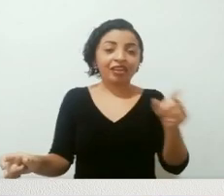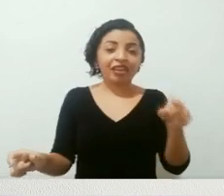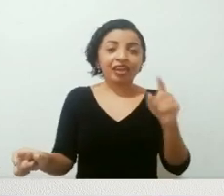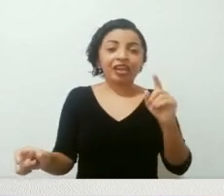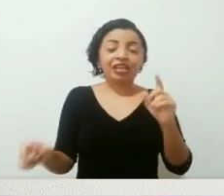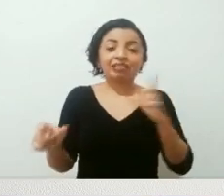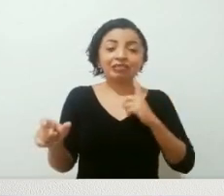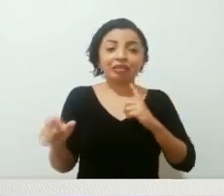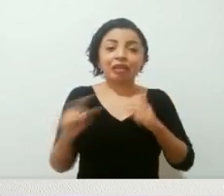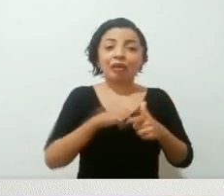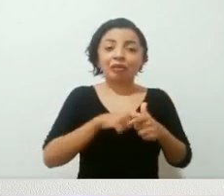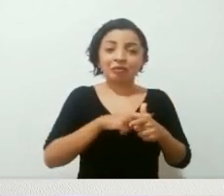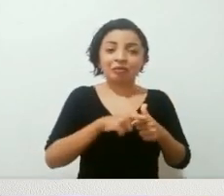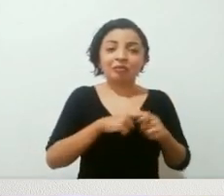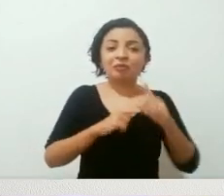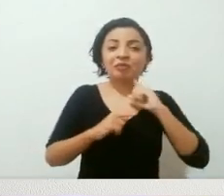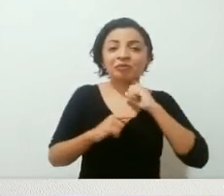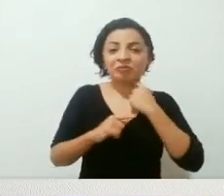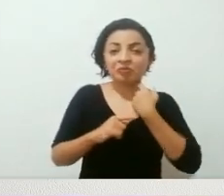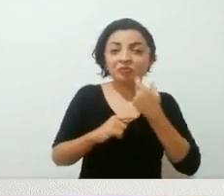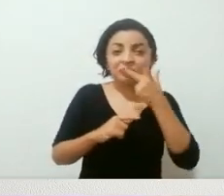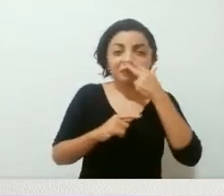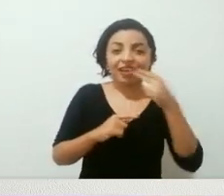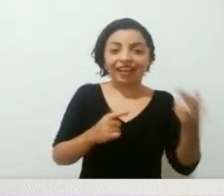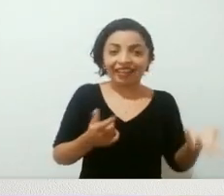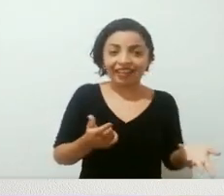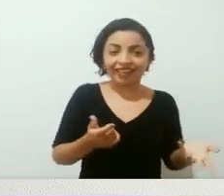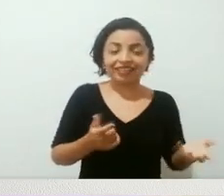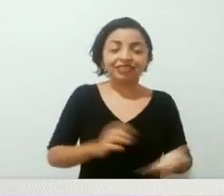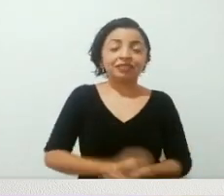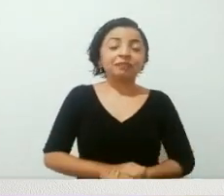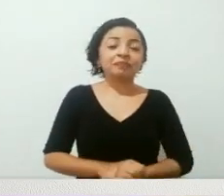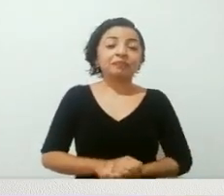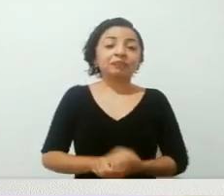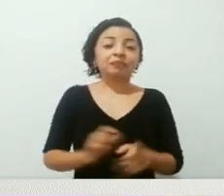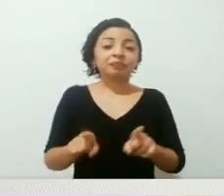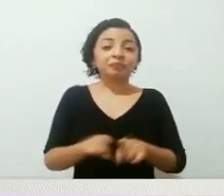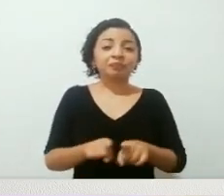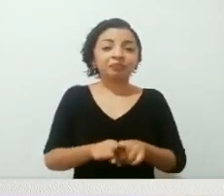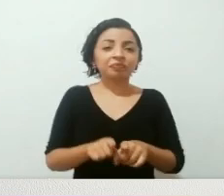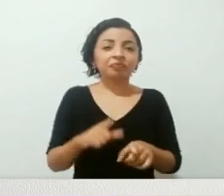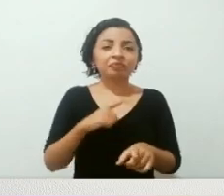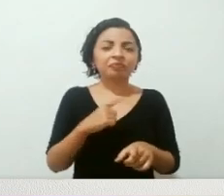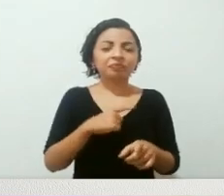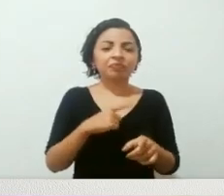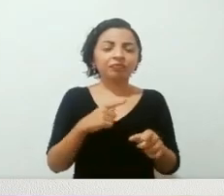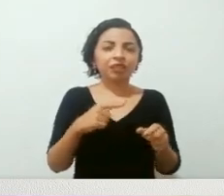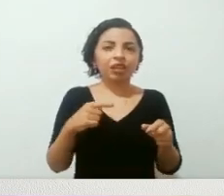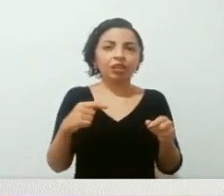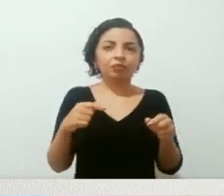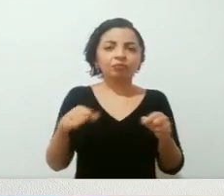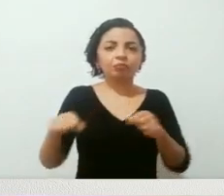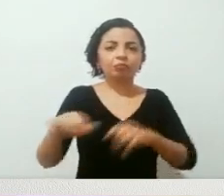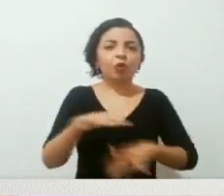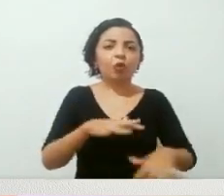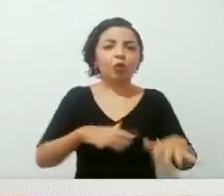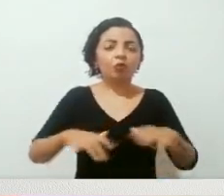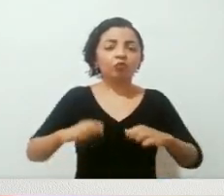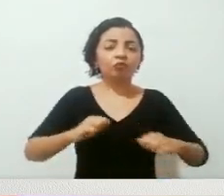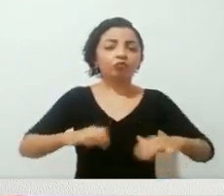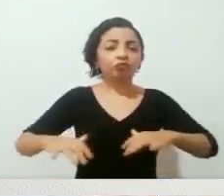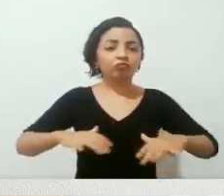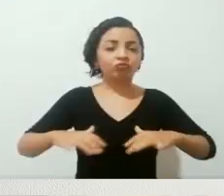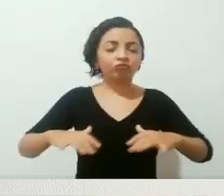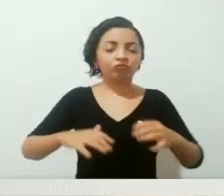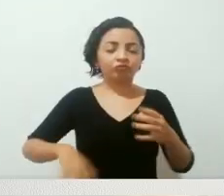sujeira nas suas mãos. E aqui também a gente tem um movimento de cenários, a Lenu, como eu falei